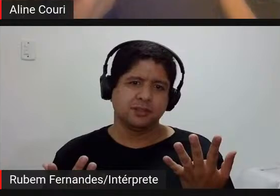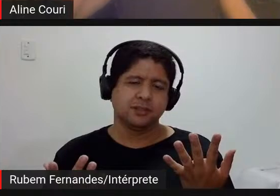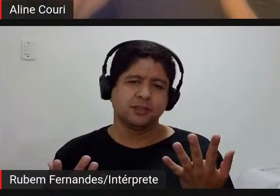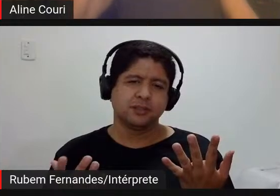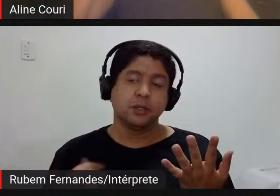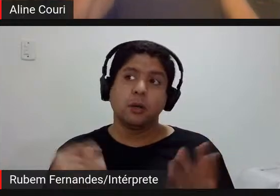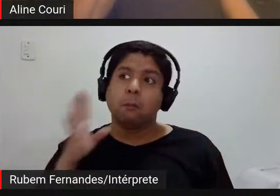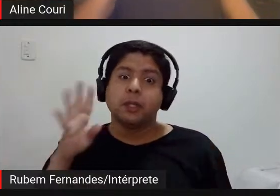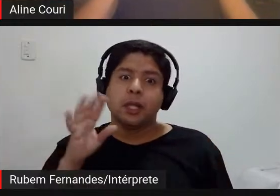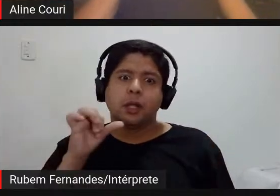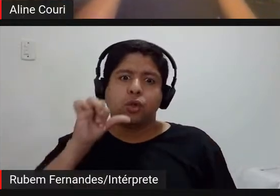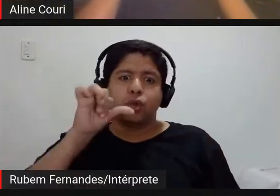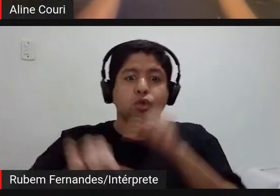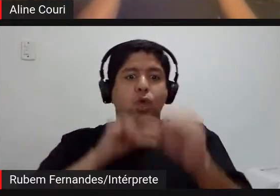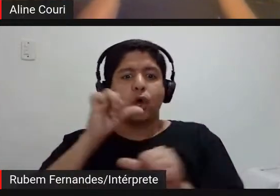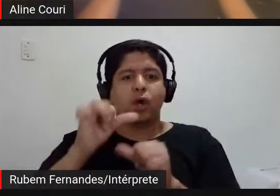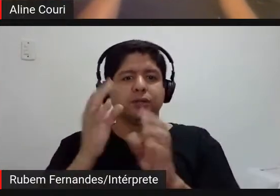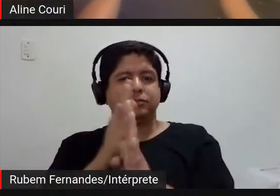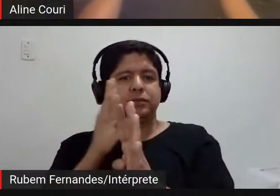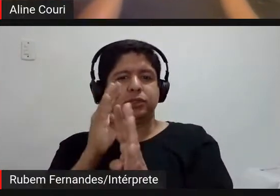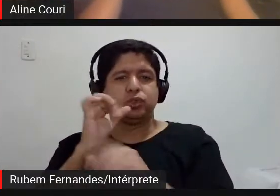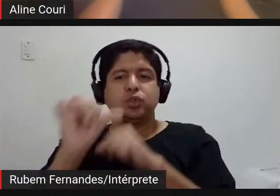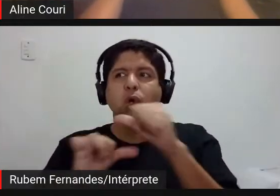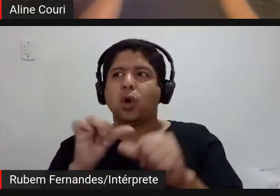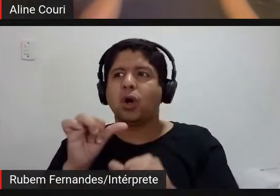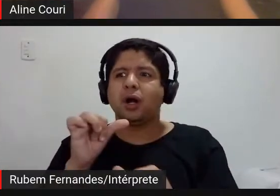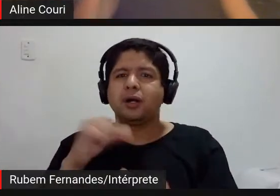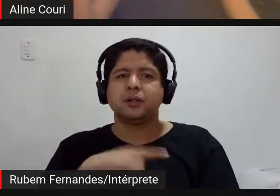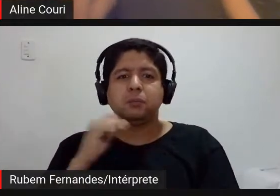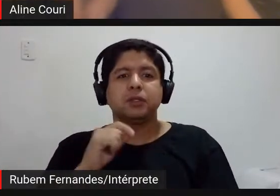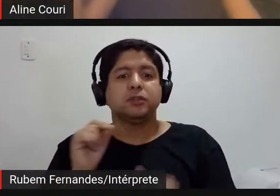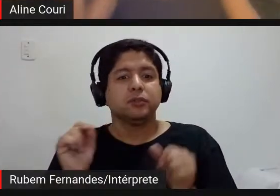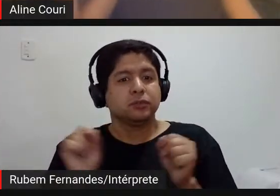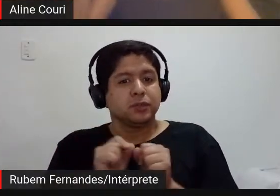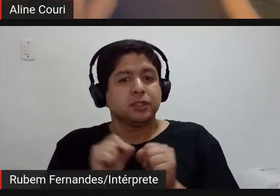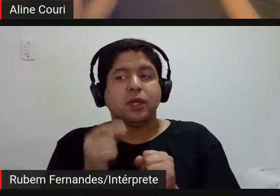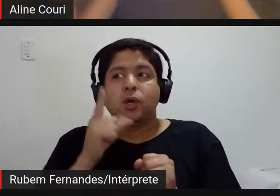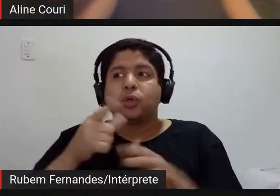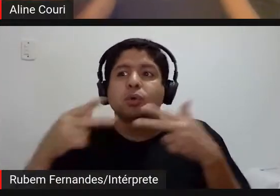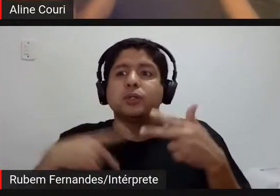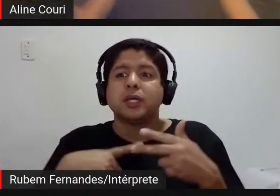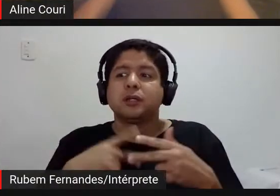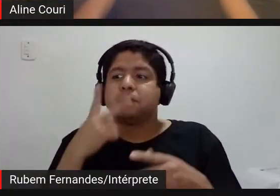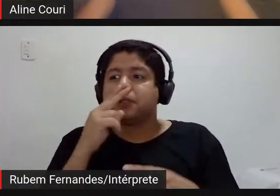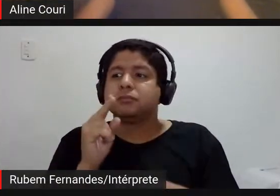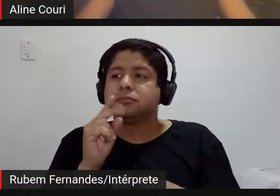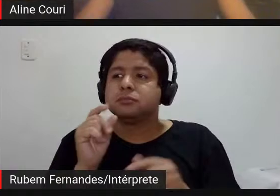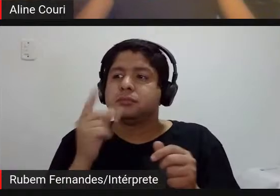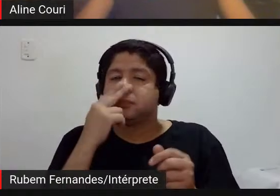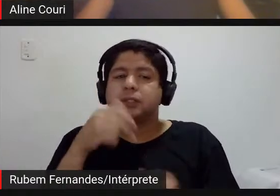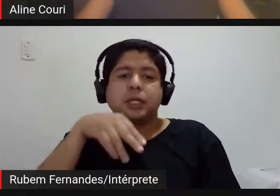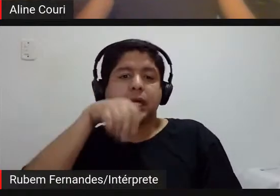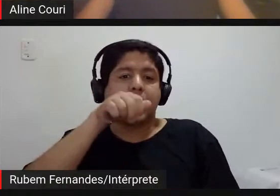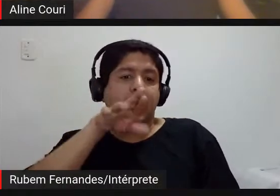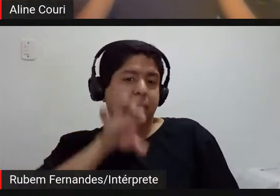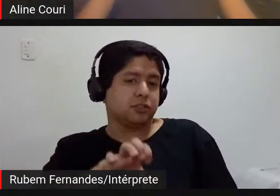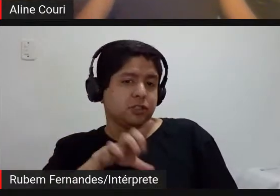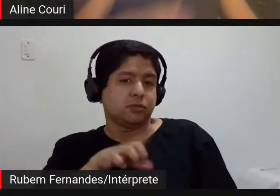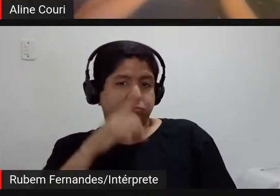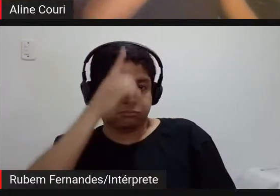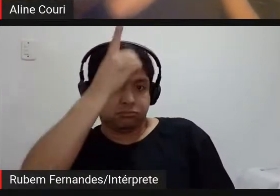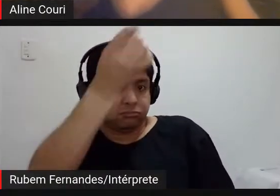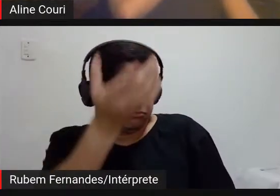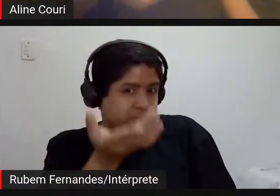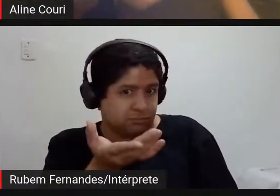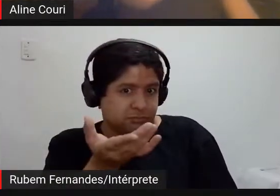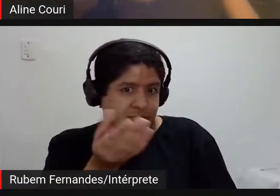transforma a chavinha e pensa cara não eu posso fazer como estiver fazendo arte e que isso